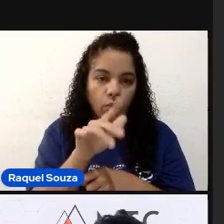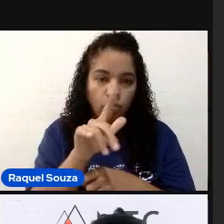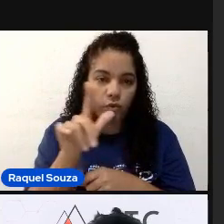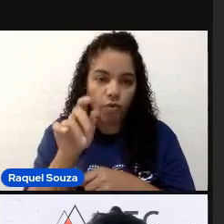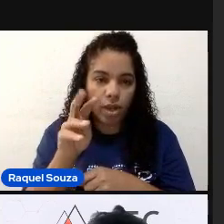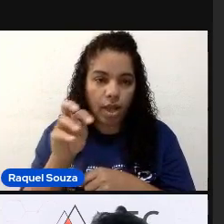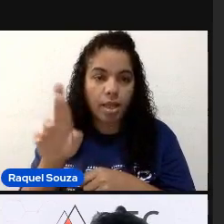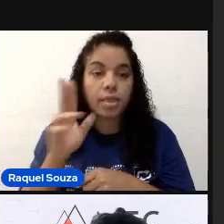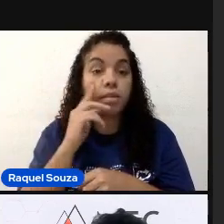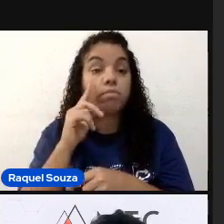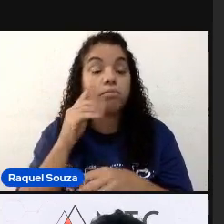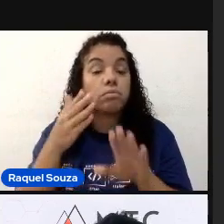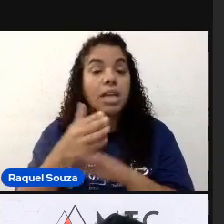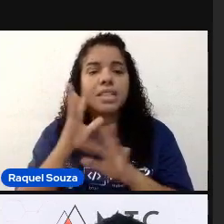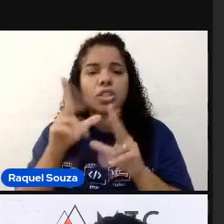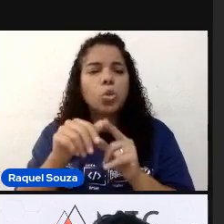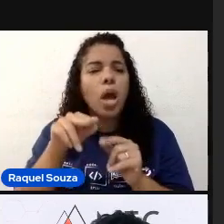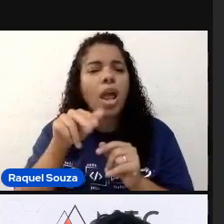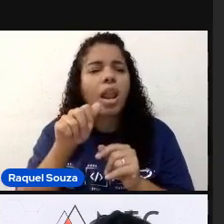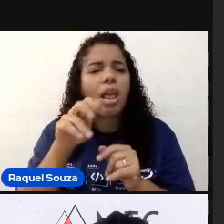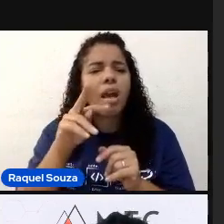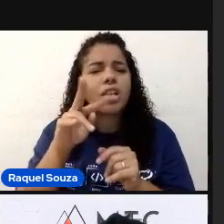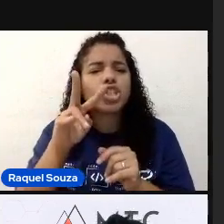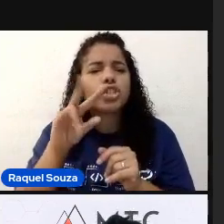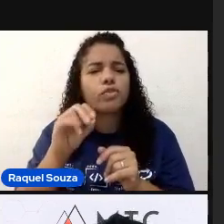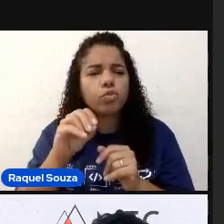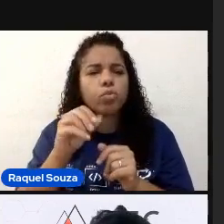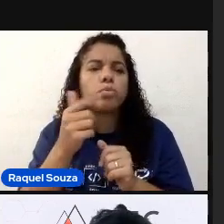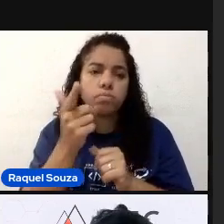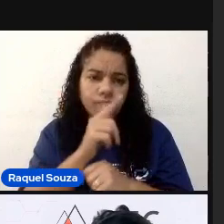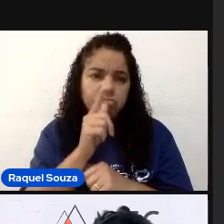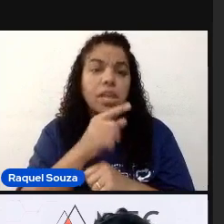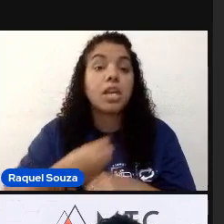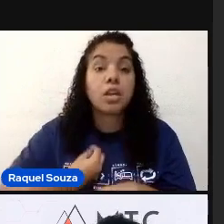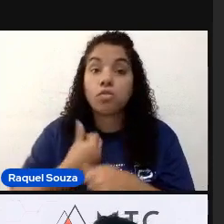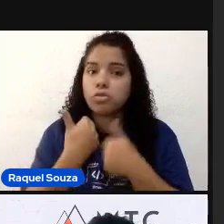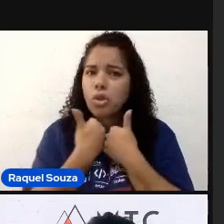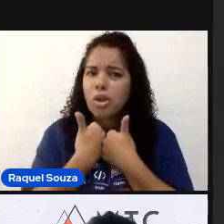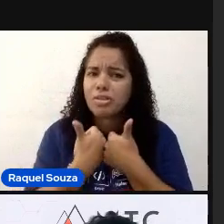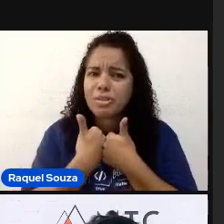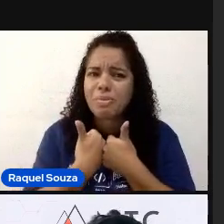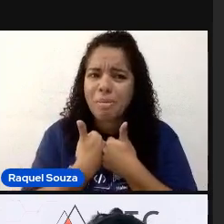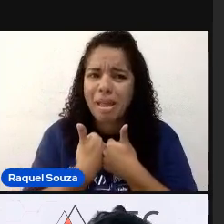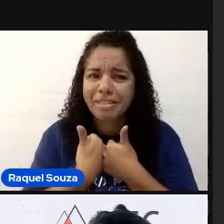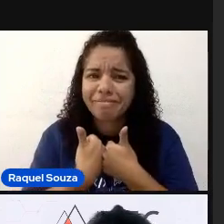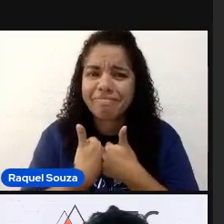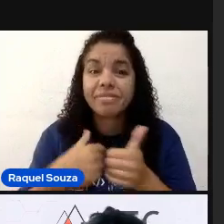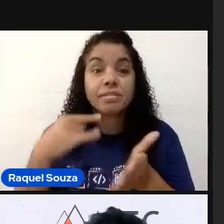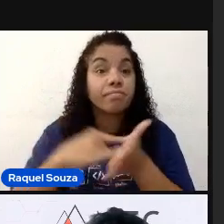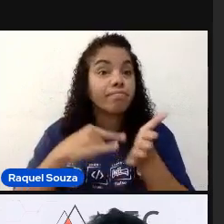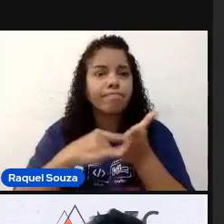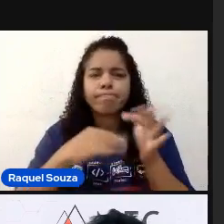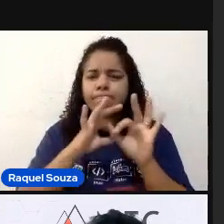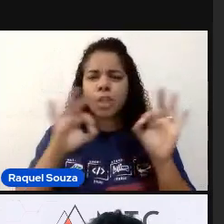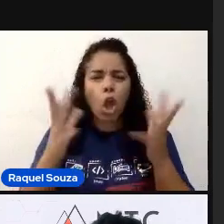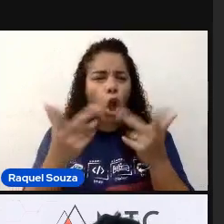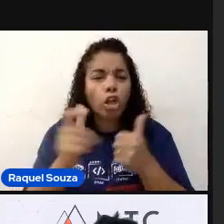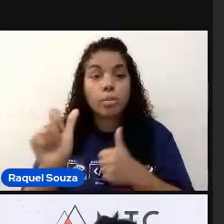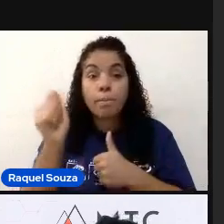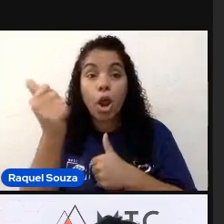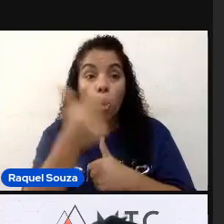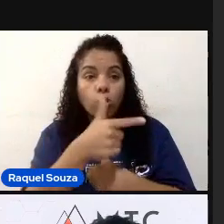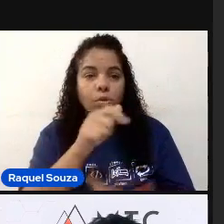acessa tudo nativamente. E funciona super bem. Ele tem uma documentação ótima. Muito melhor do que a do Appium.